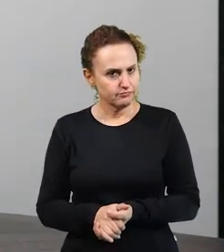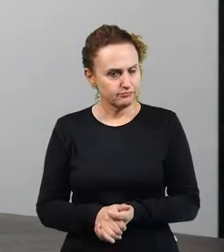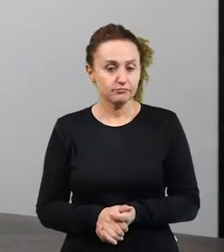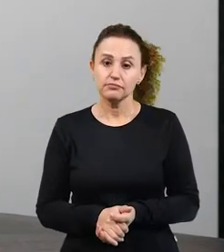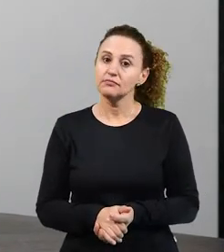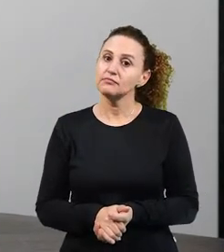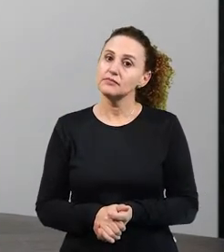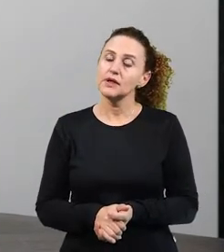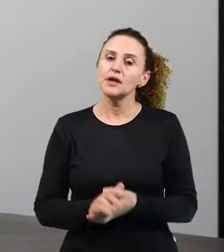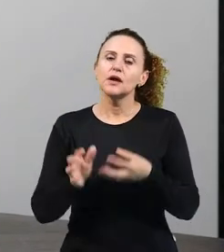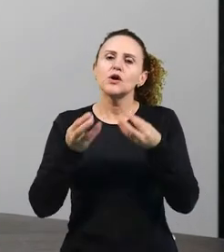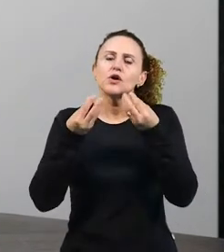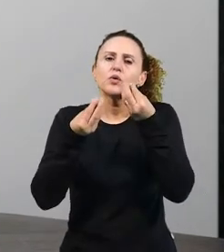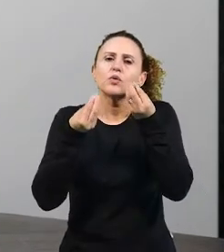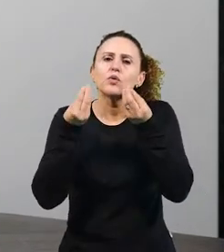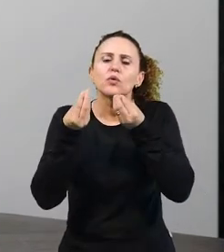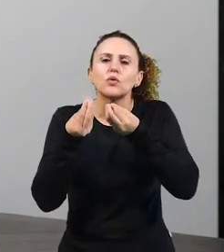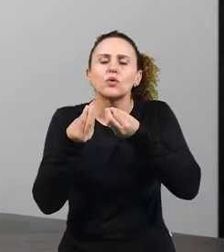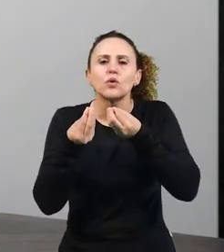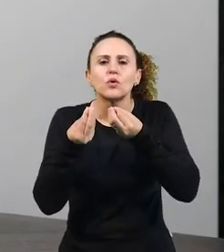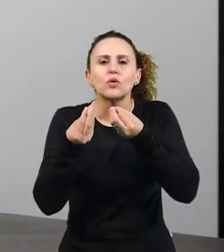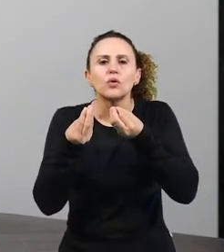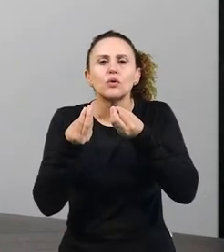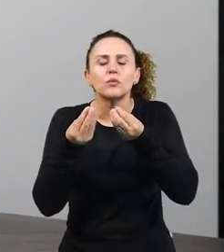até essa classificação?